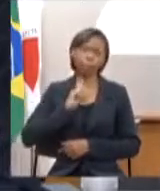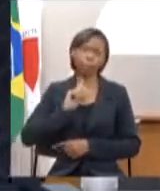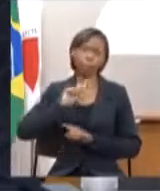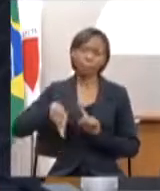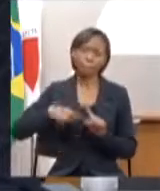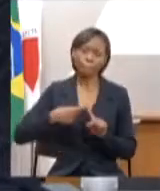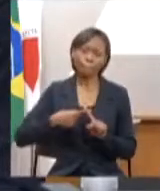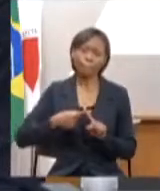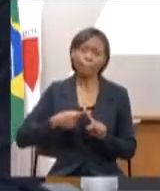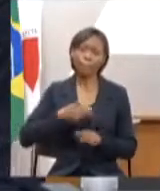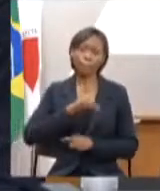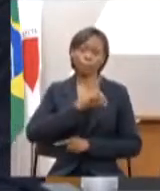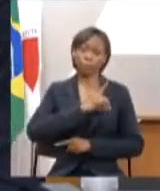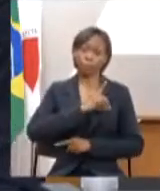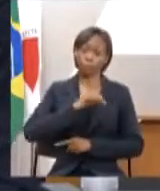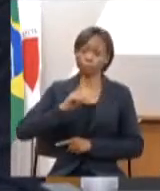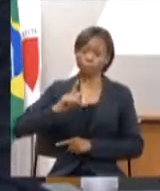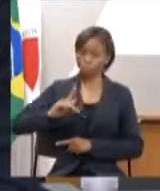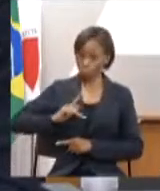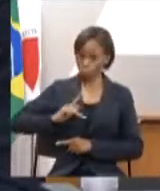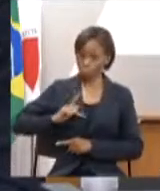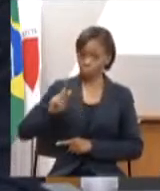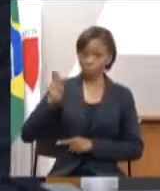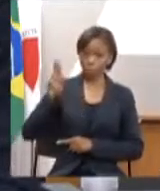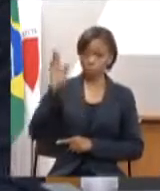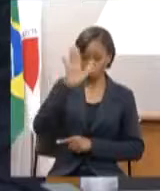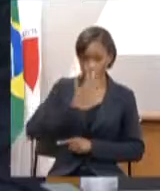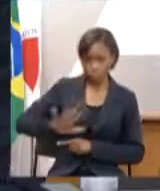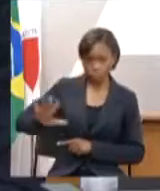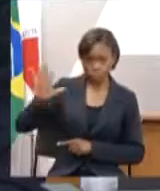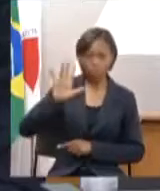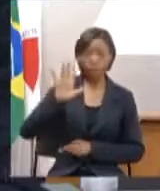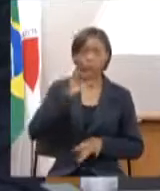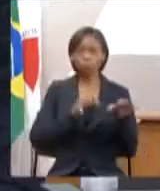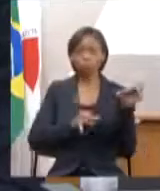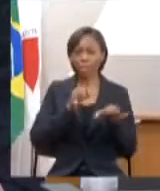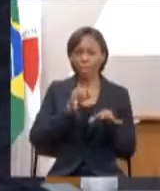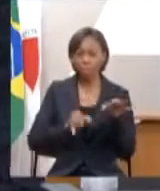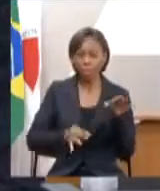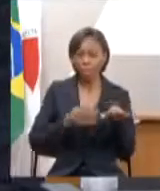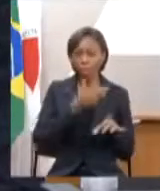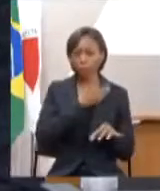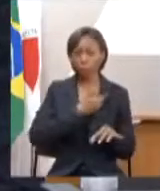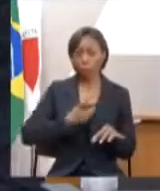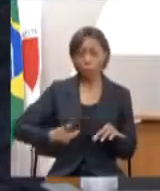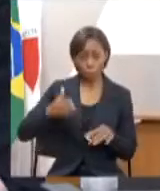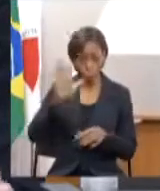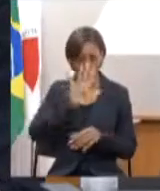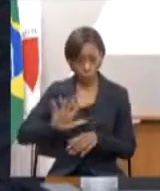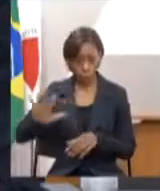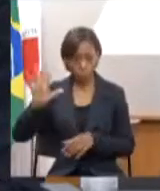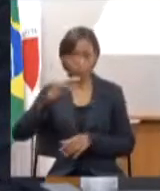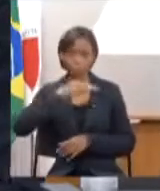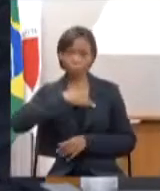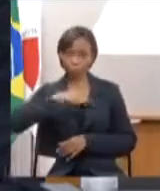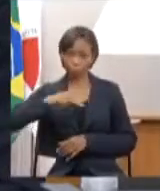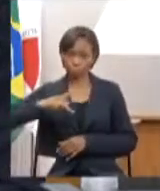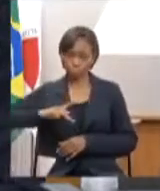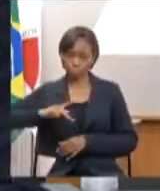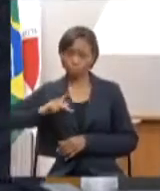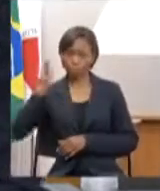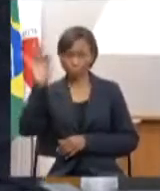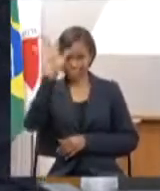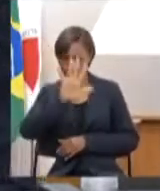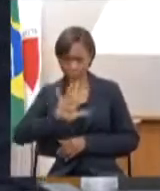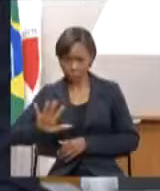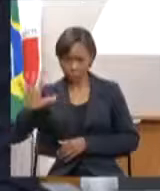defensoria pública da União a advocacia geral da União e o ministério público federal esses três como amigos cúri